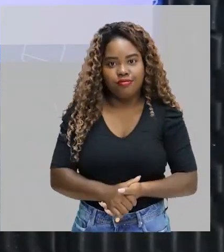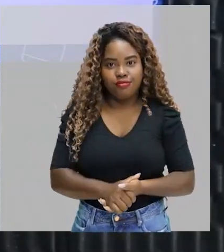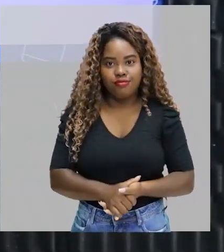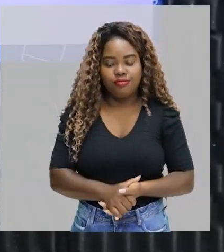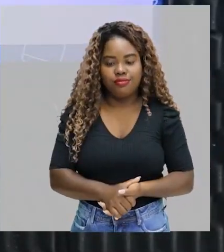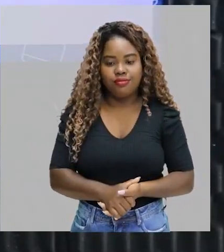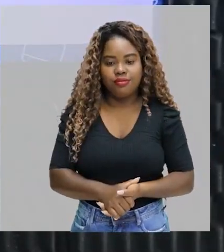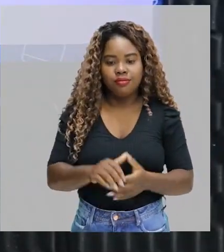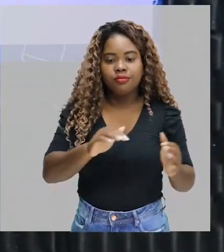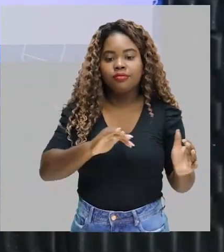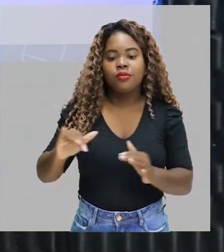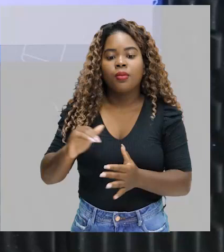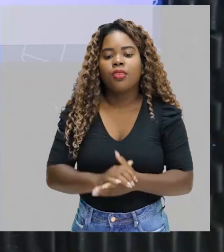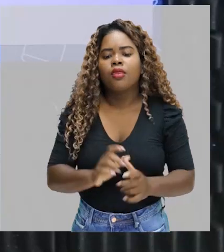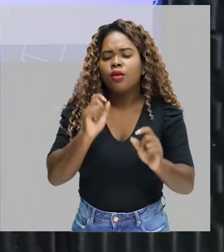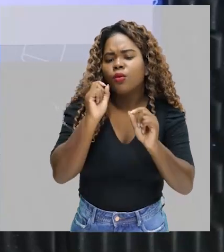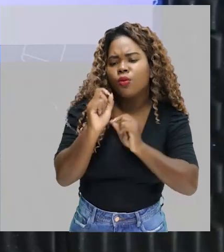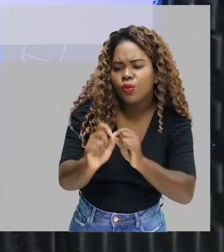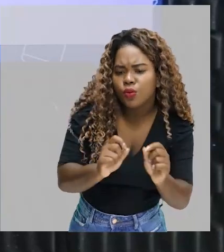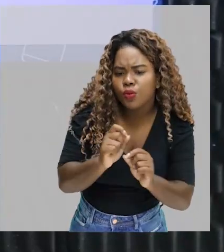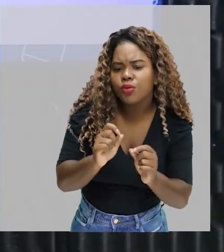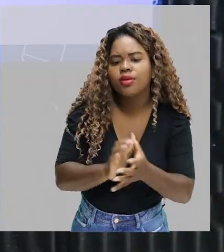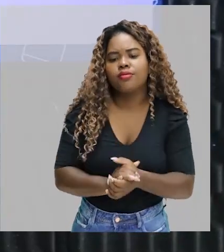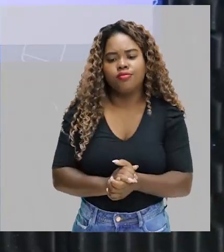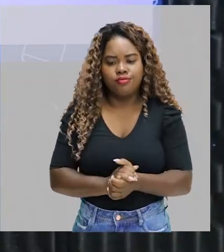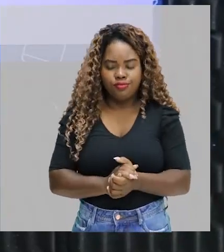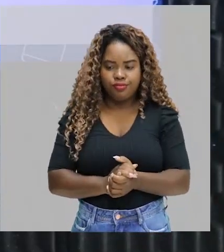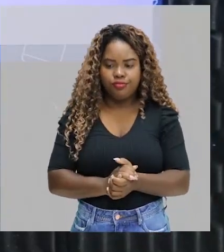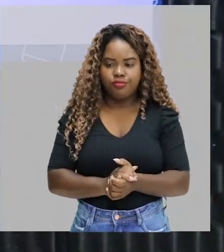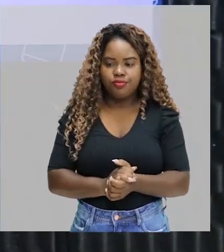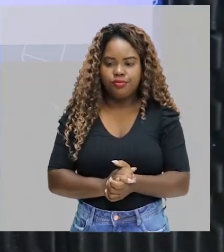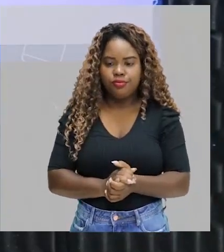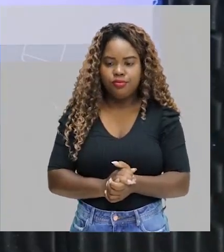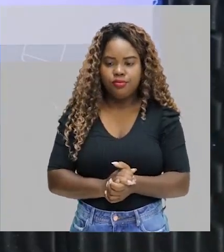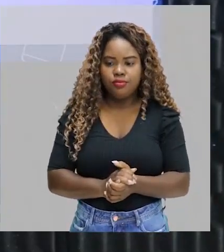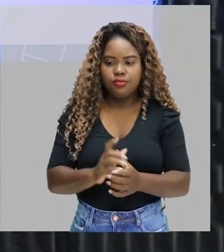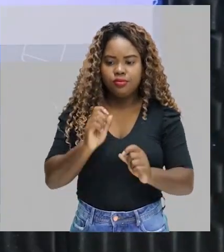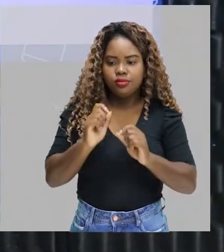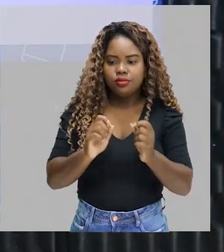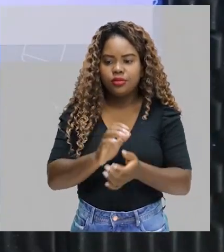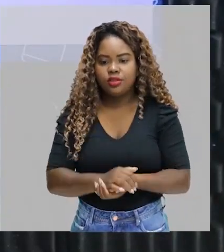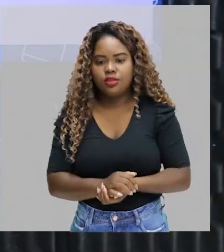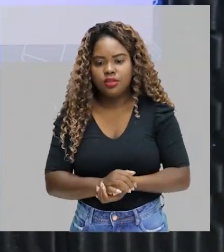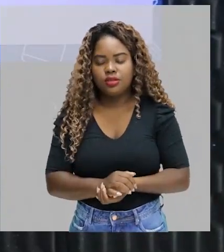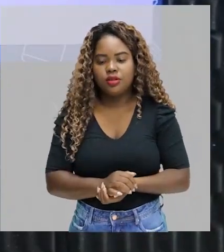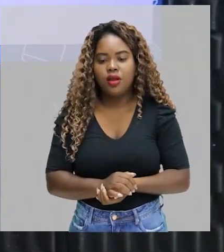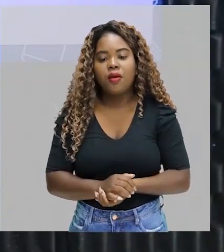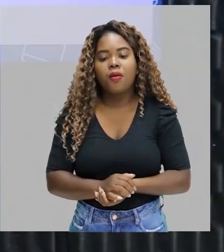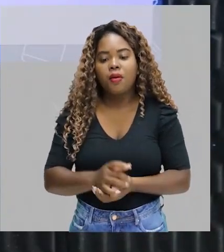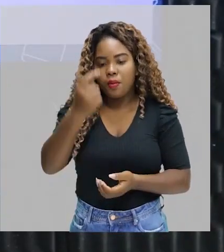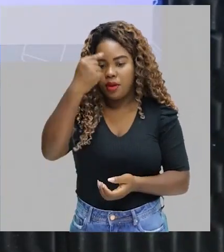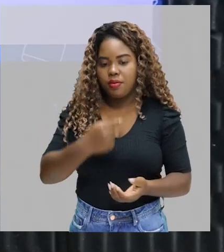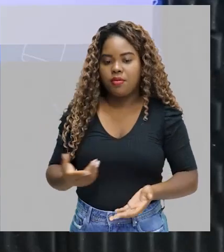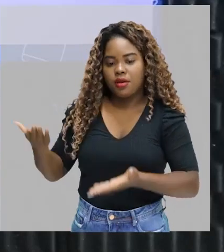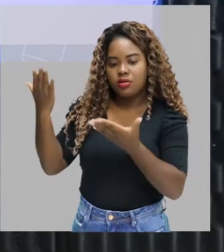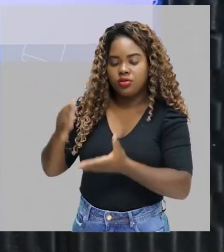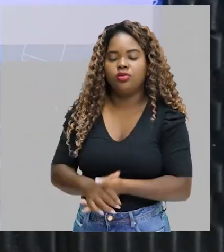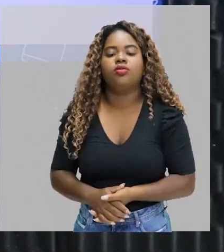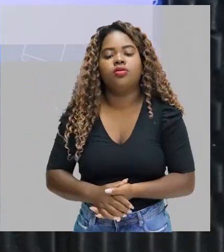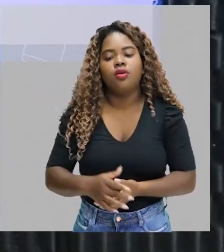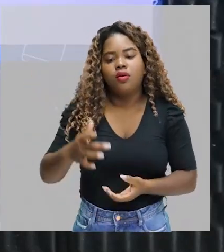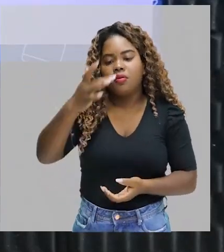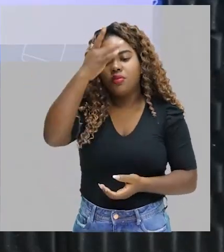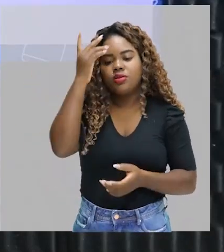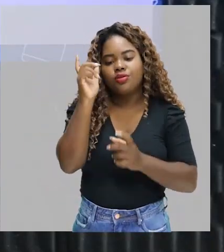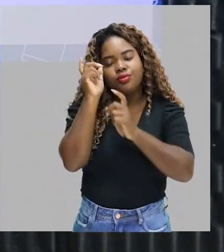Então, o que seria, então, o repouso? Coloquei uma imagem aqui, o indivíduo dormindo. Aí fica claro,